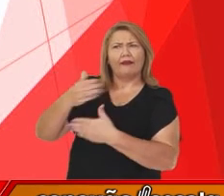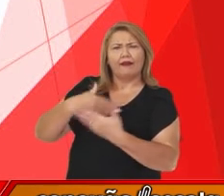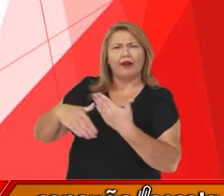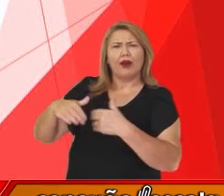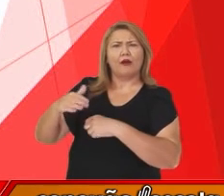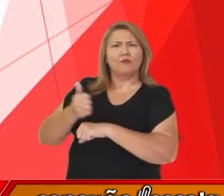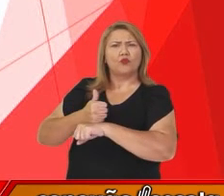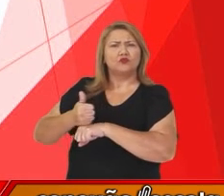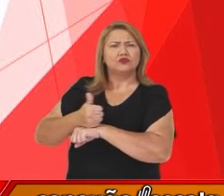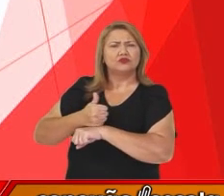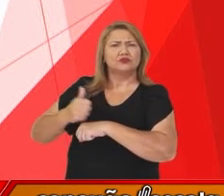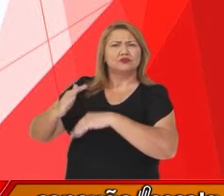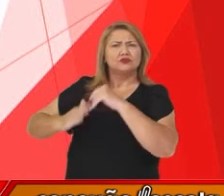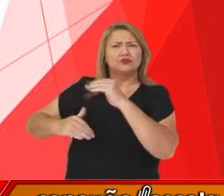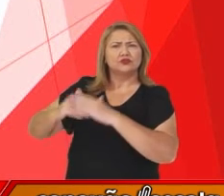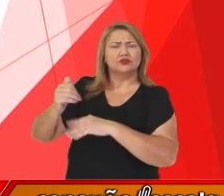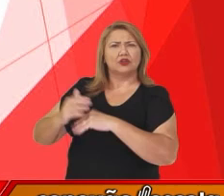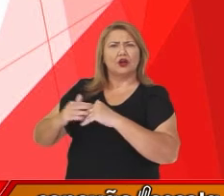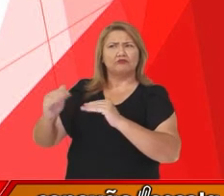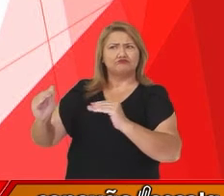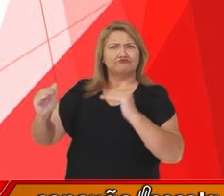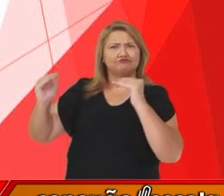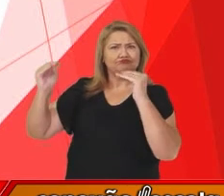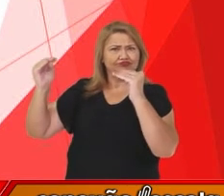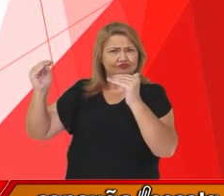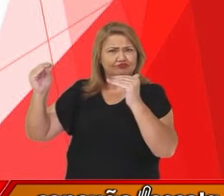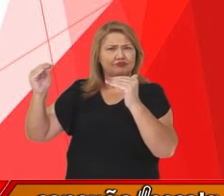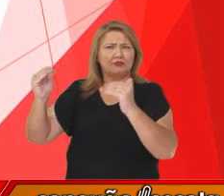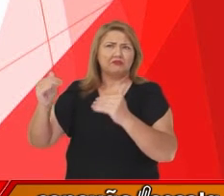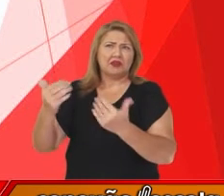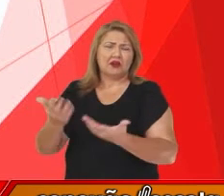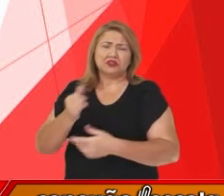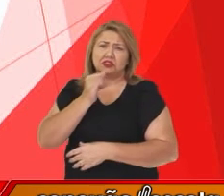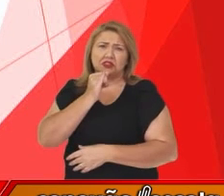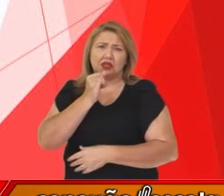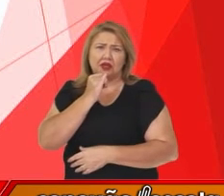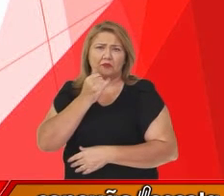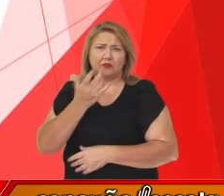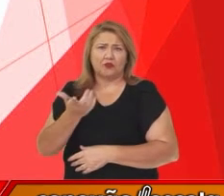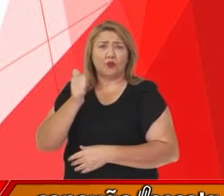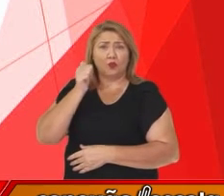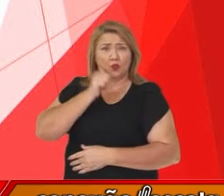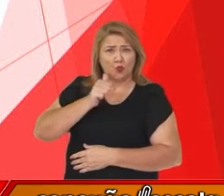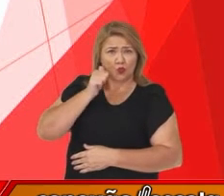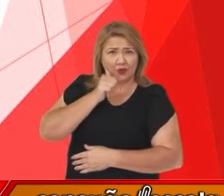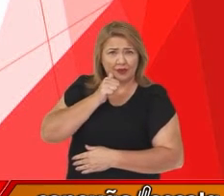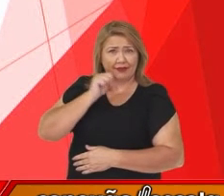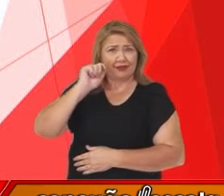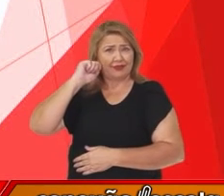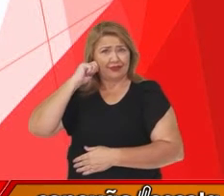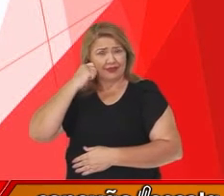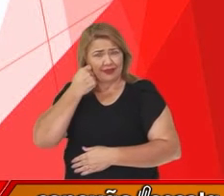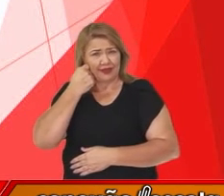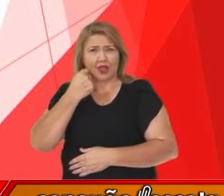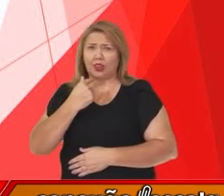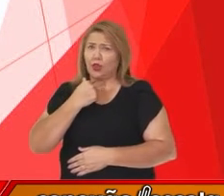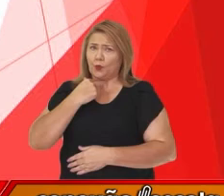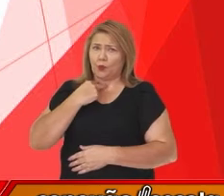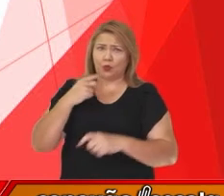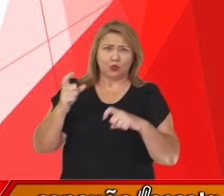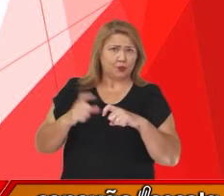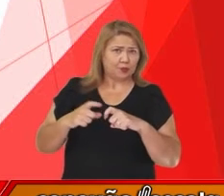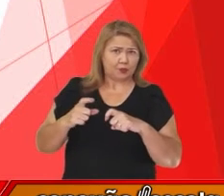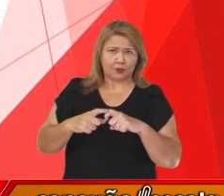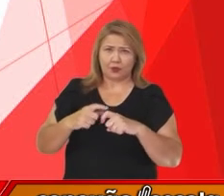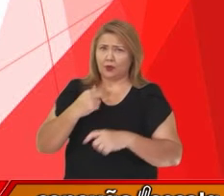profissões consideradas mais nobres e de prestígio, ou seja, se for mulher e negra, não pode ser